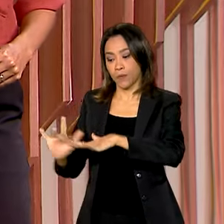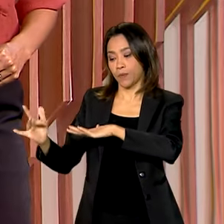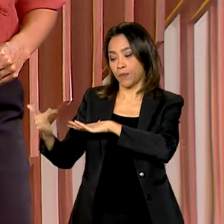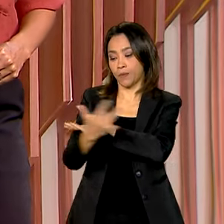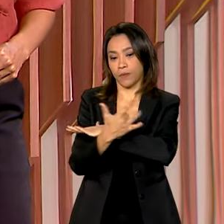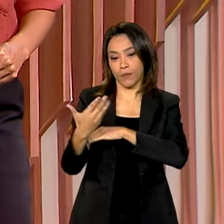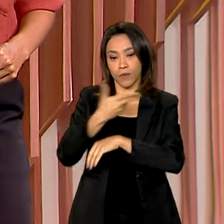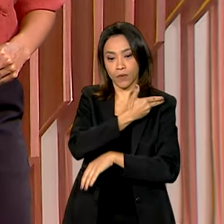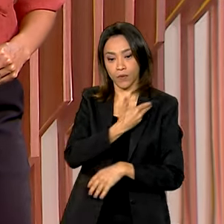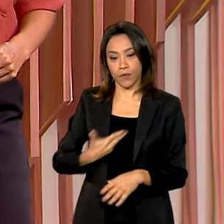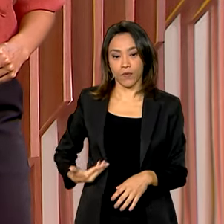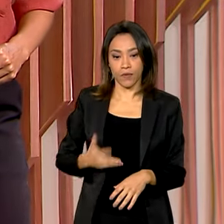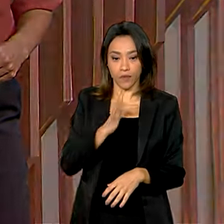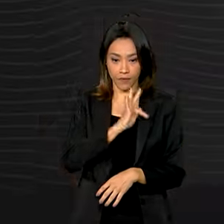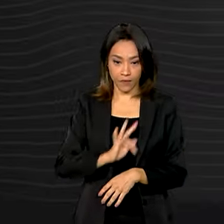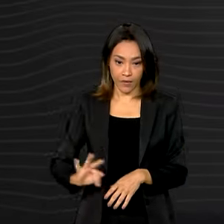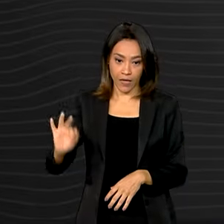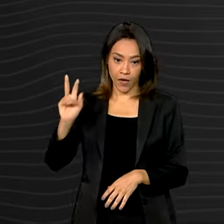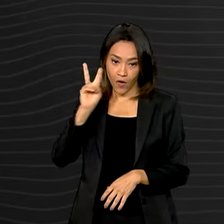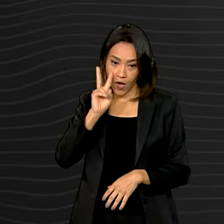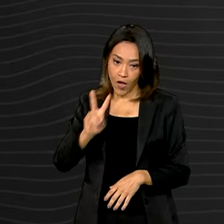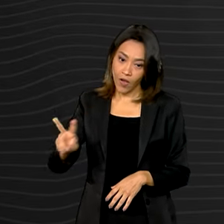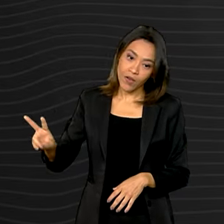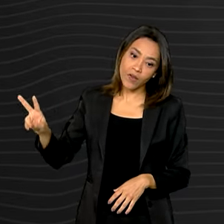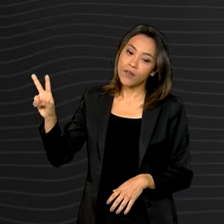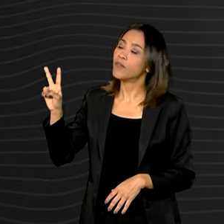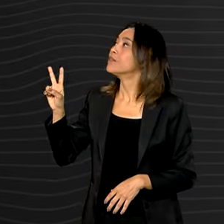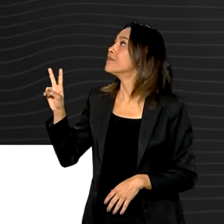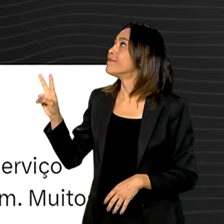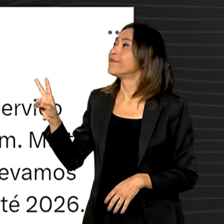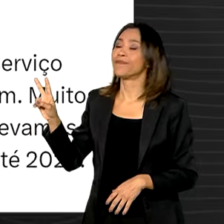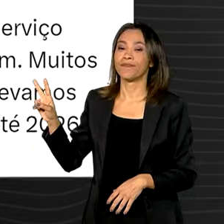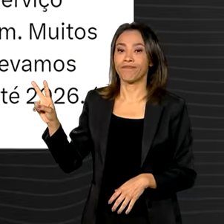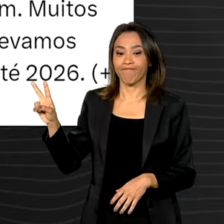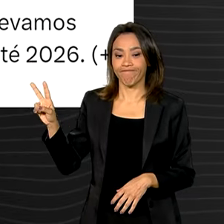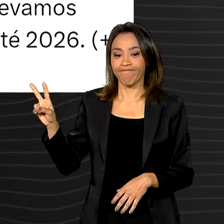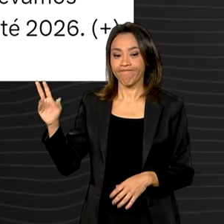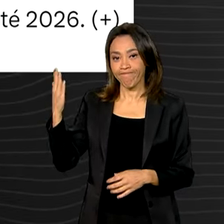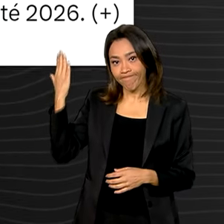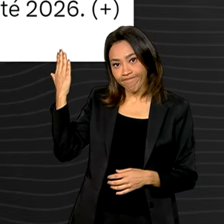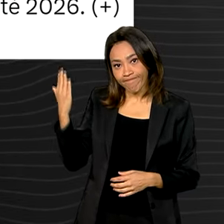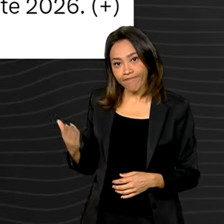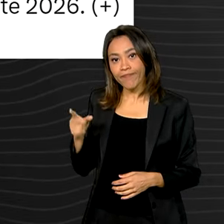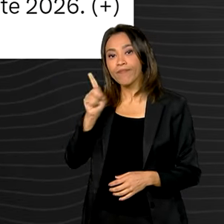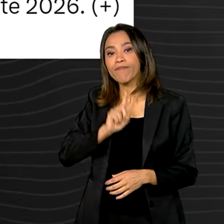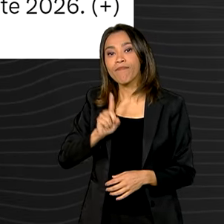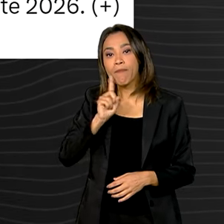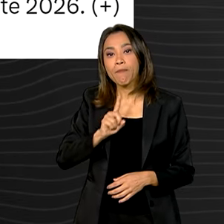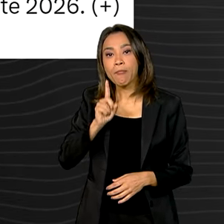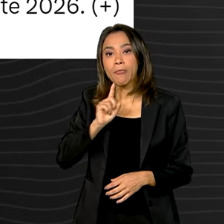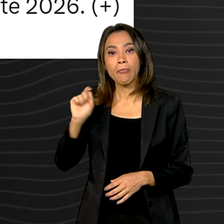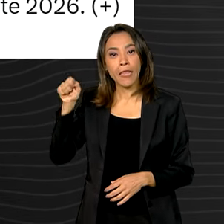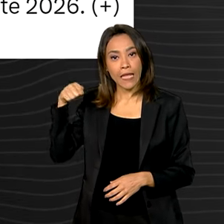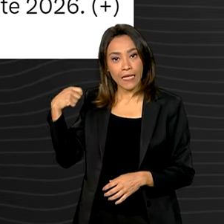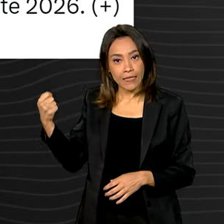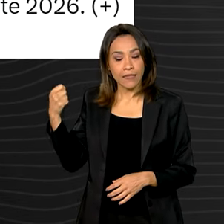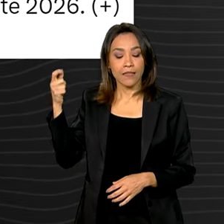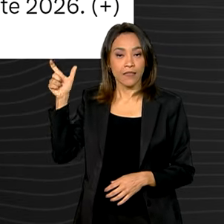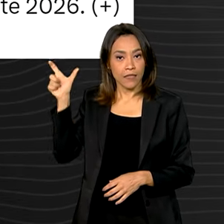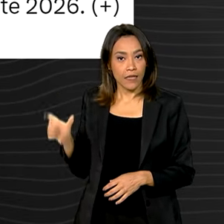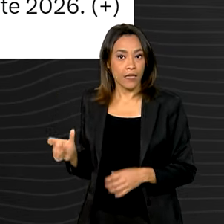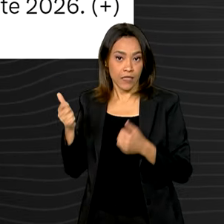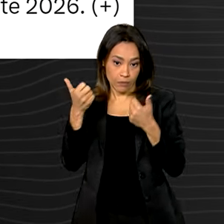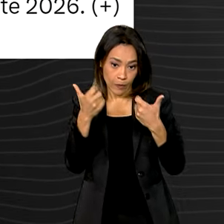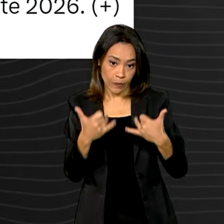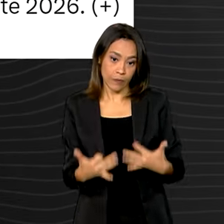federal. Vamos conferir o ex, o antigo Twitter dos ministros. A ministra da Saúde, Nísia Trindade, lembrou que o Serviço